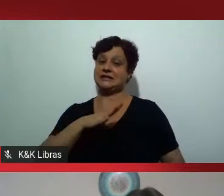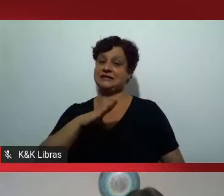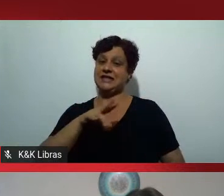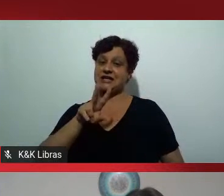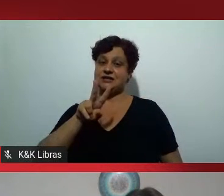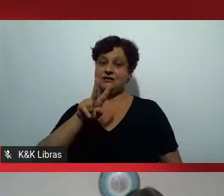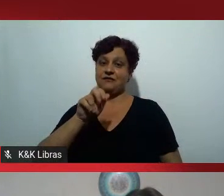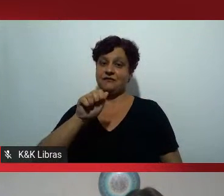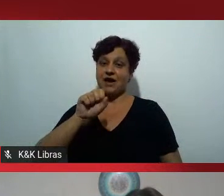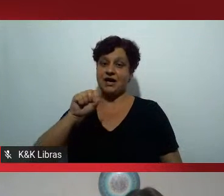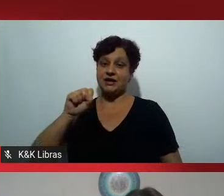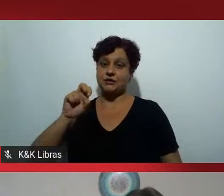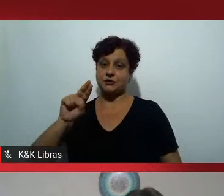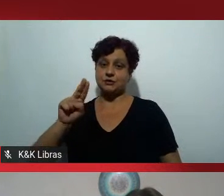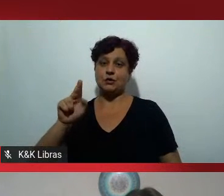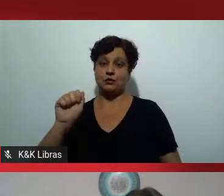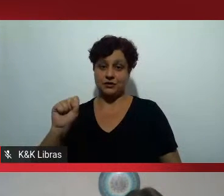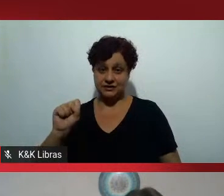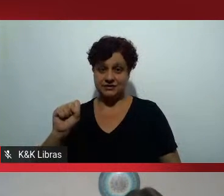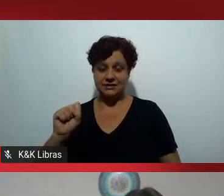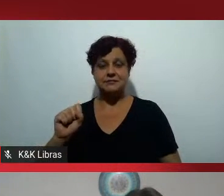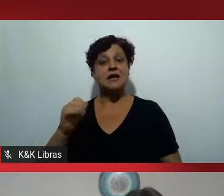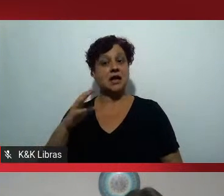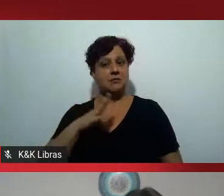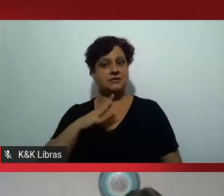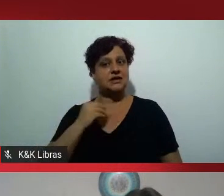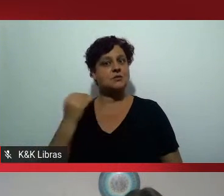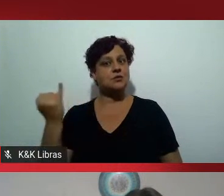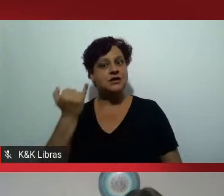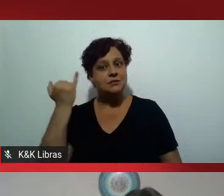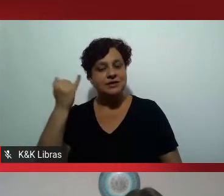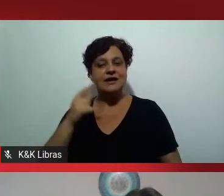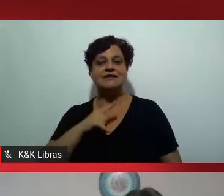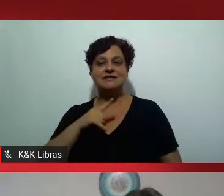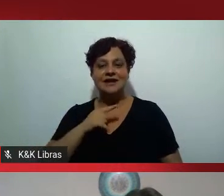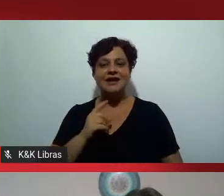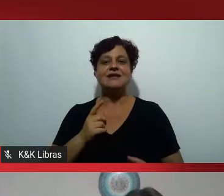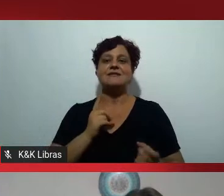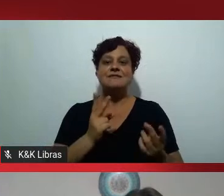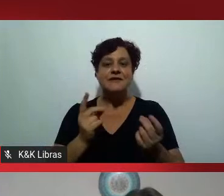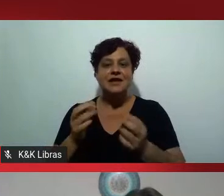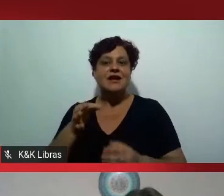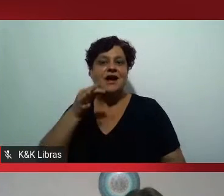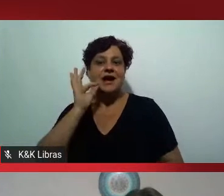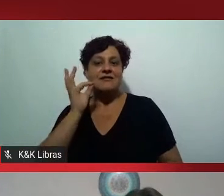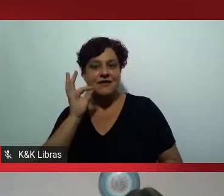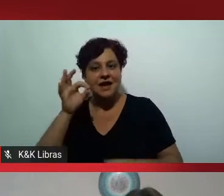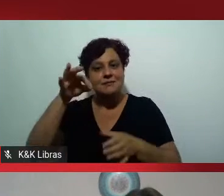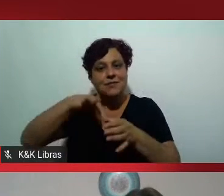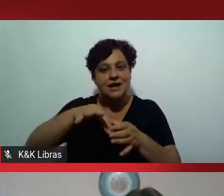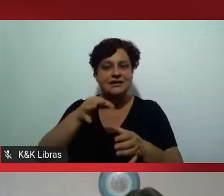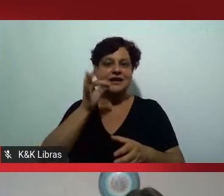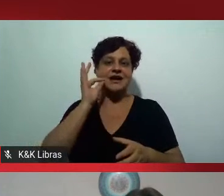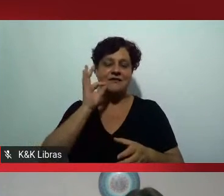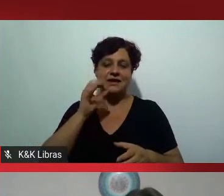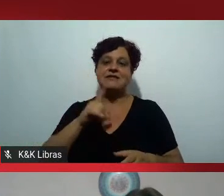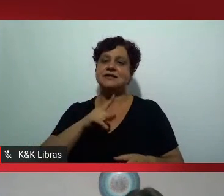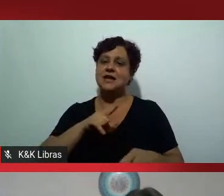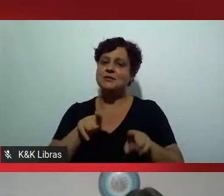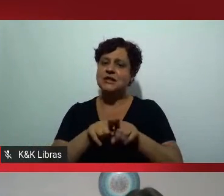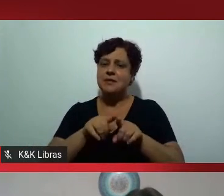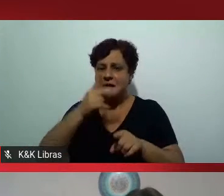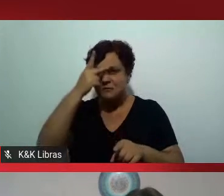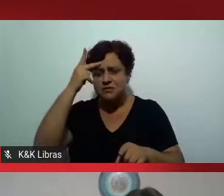para quem não sabe foi uma cidade mais importante do ciclo do café e nós temos aqui também um dos heróis locais que